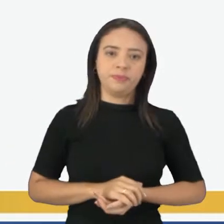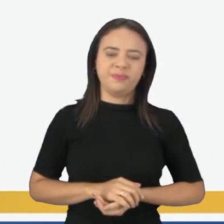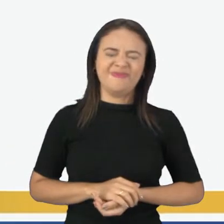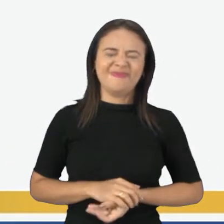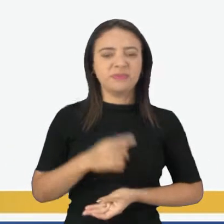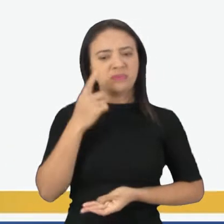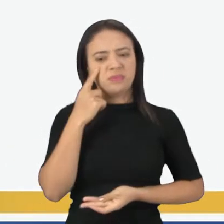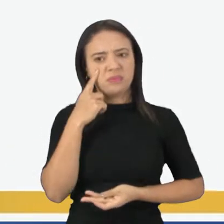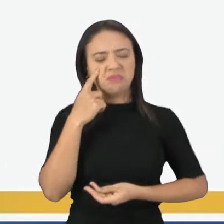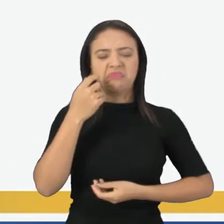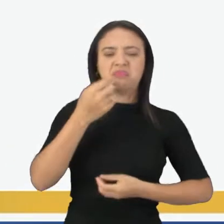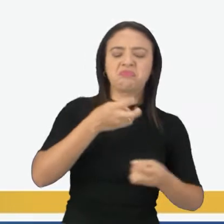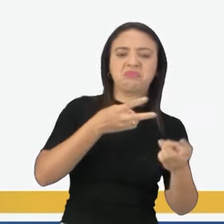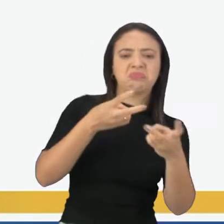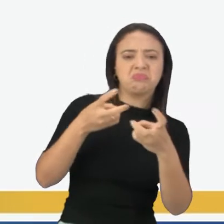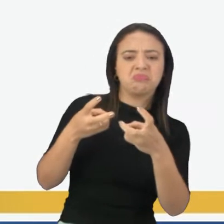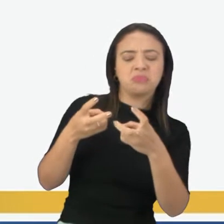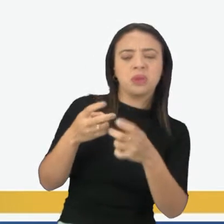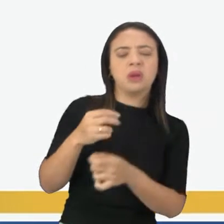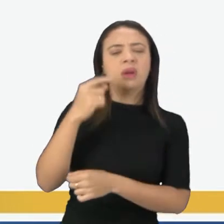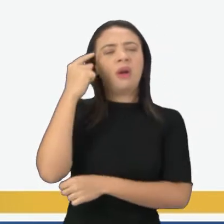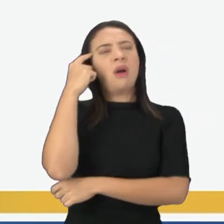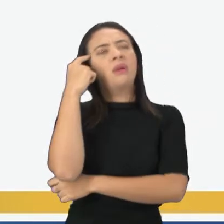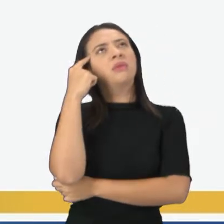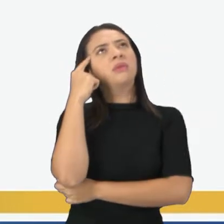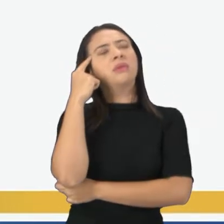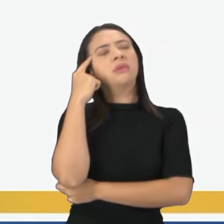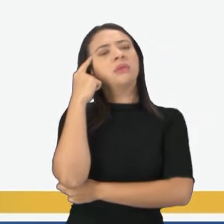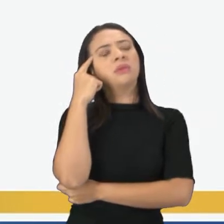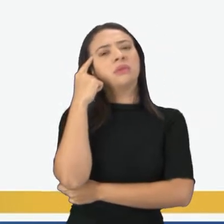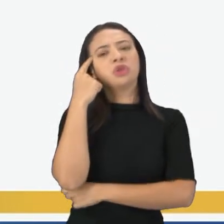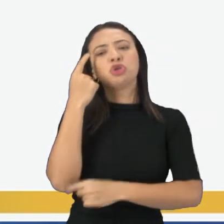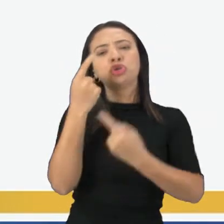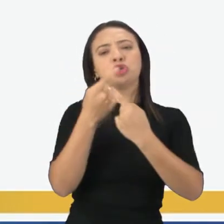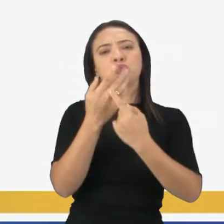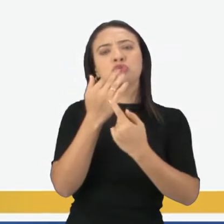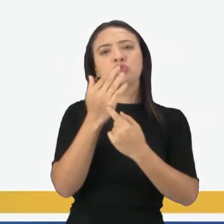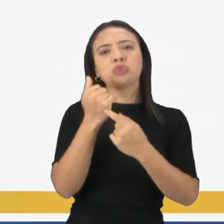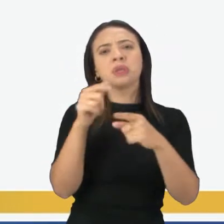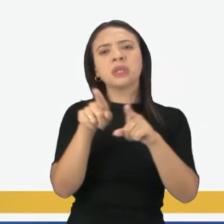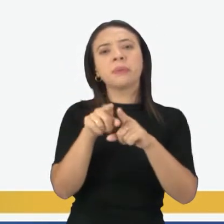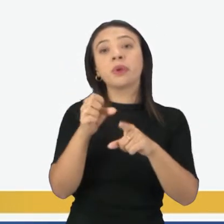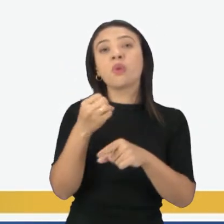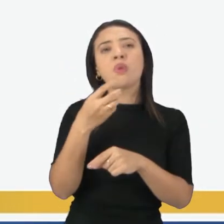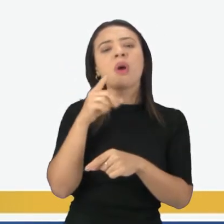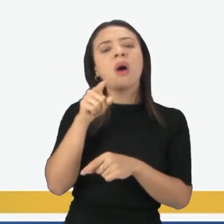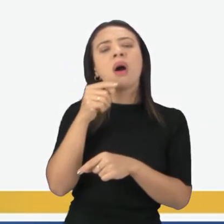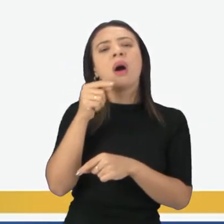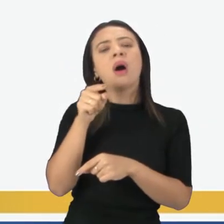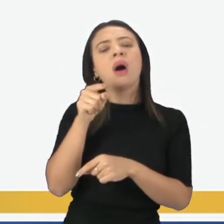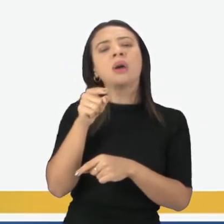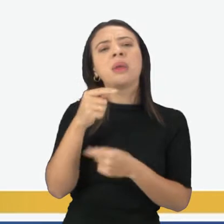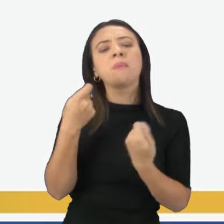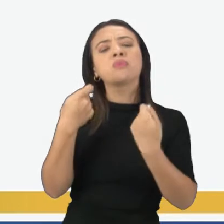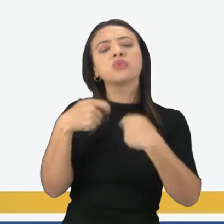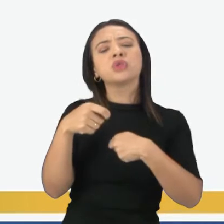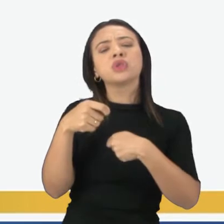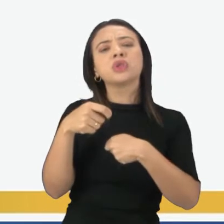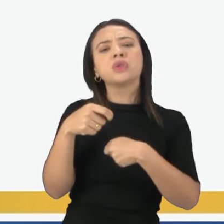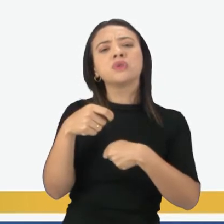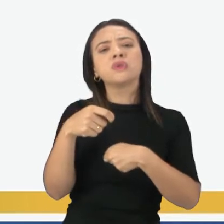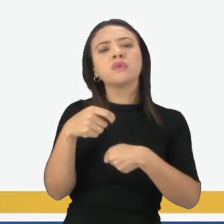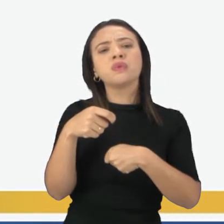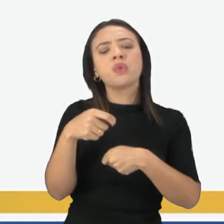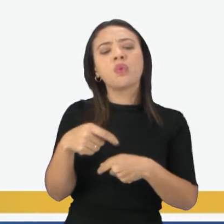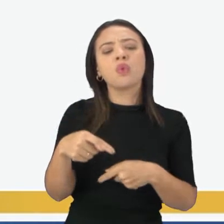Analisando a situação, Ana ficou pensando que tipo de alimento e quanto dele devemos colocar